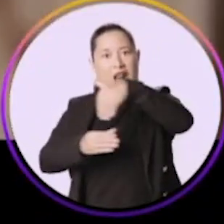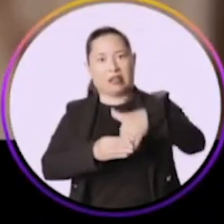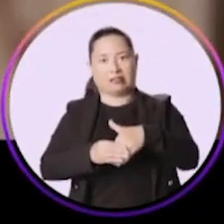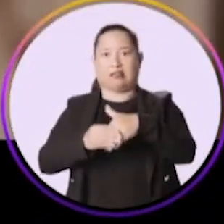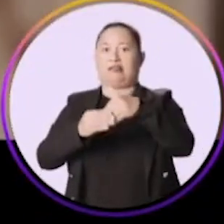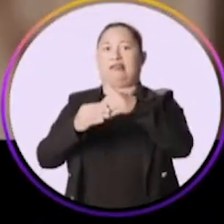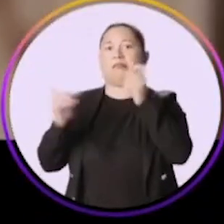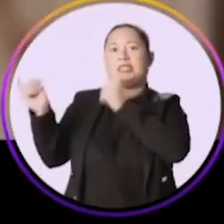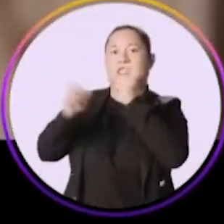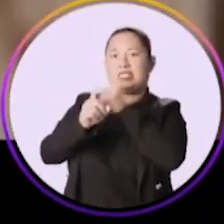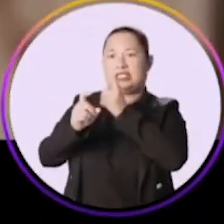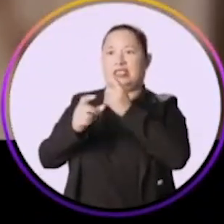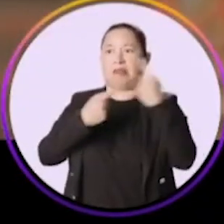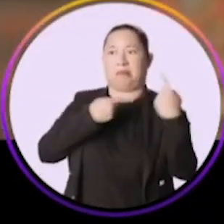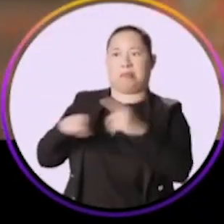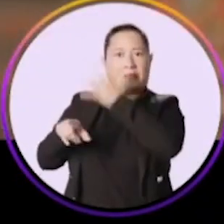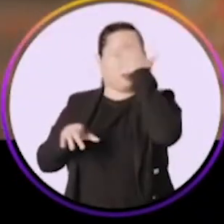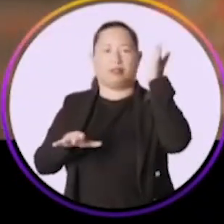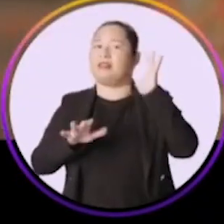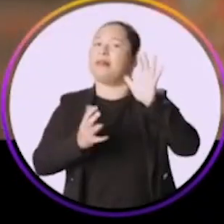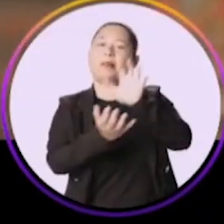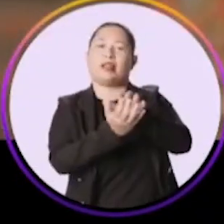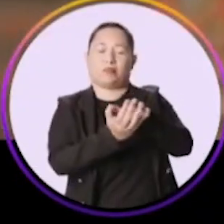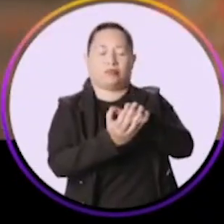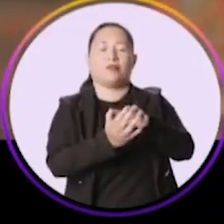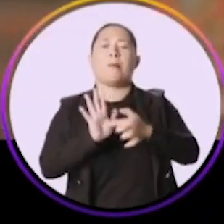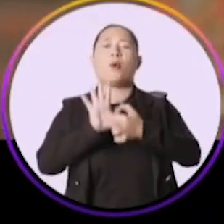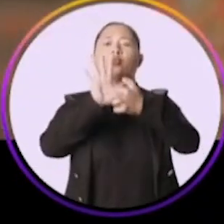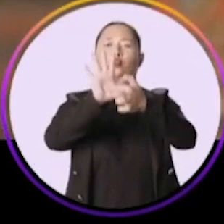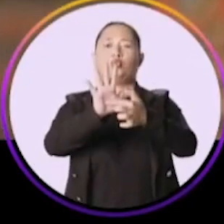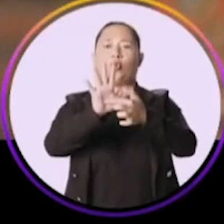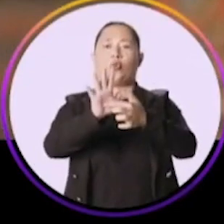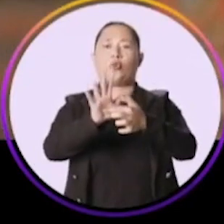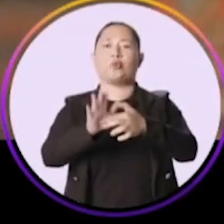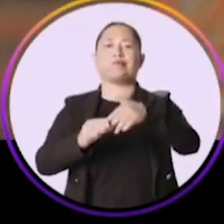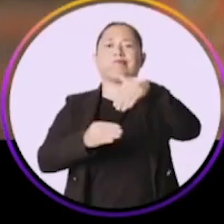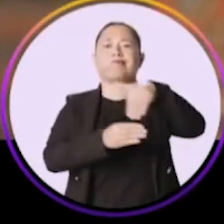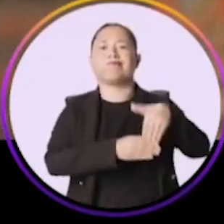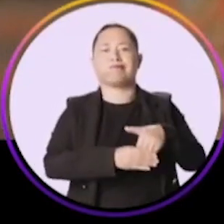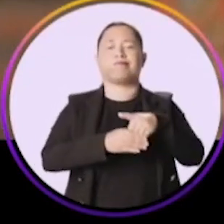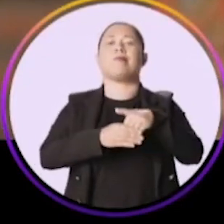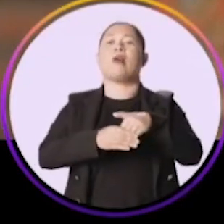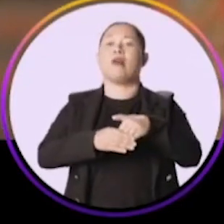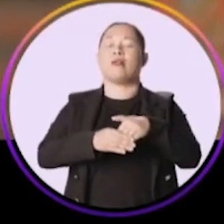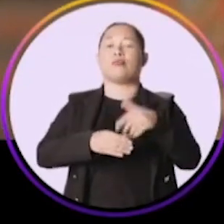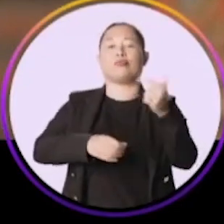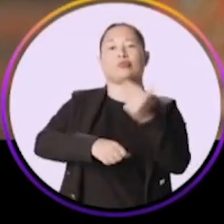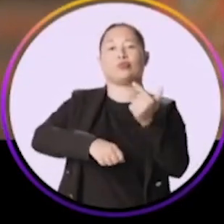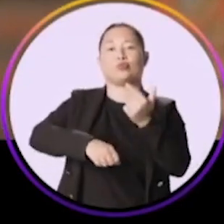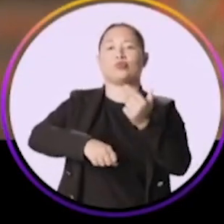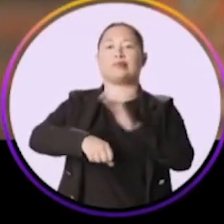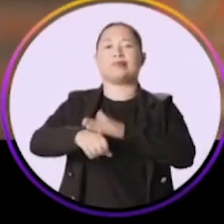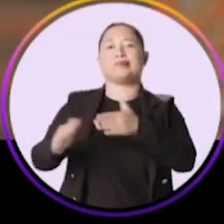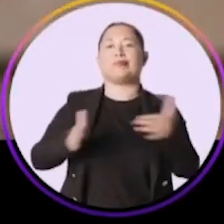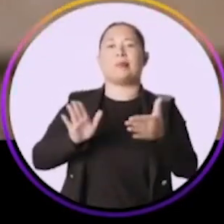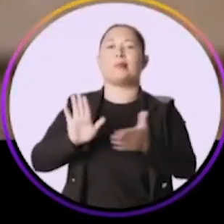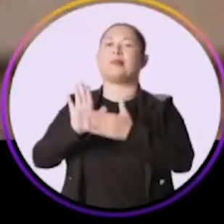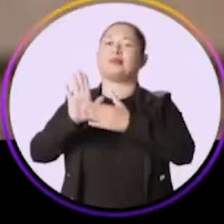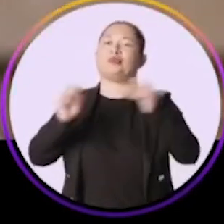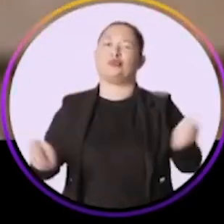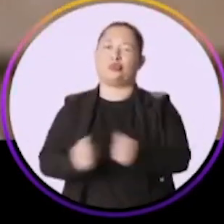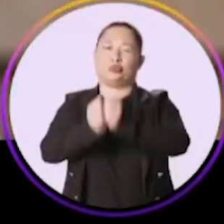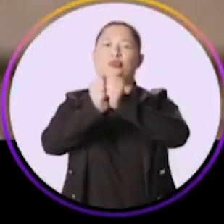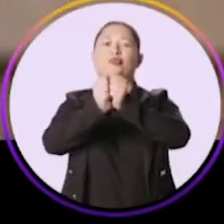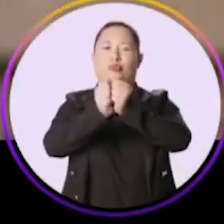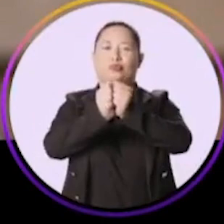menos atingindo a honra das pessoas. Pernambuco mostrou isso nas urnas. Quando me colocou no segundo turno com uma campanha limpa e propositiva. Vamos